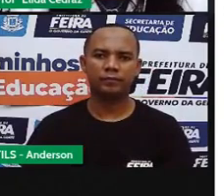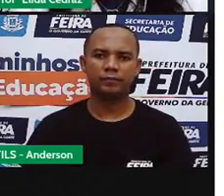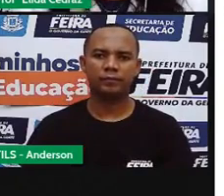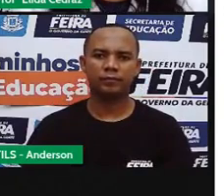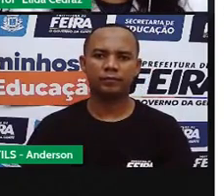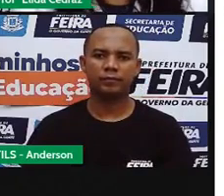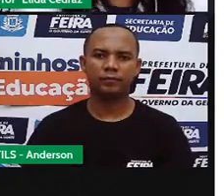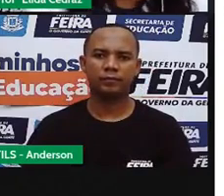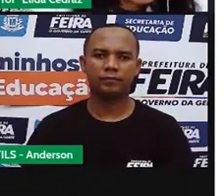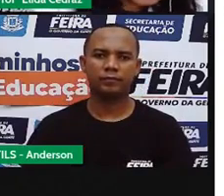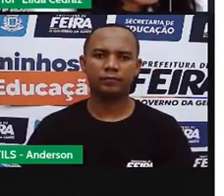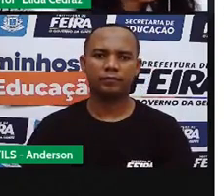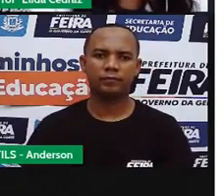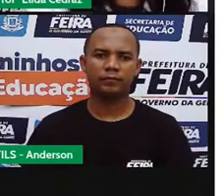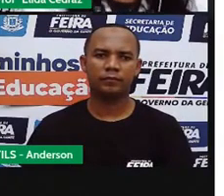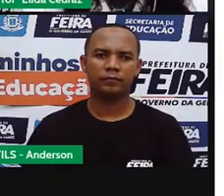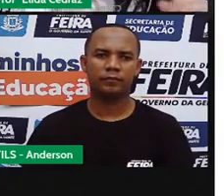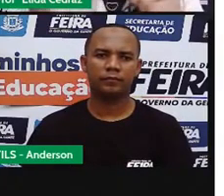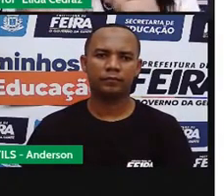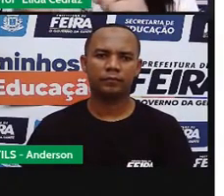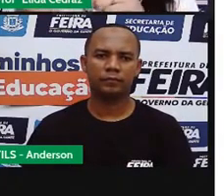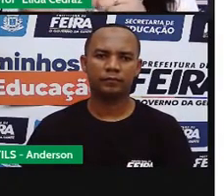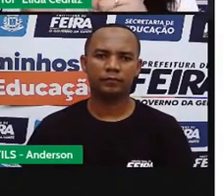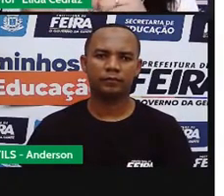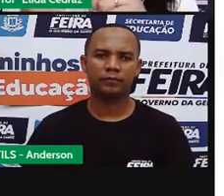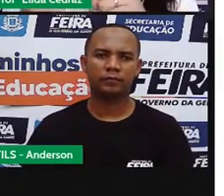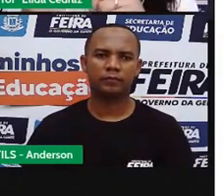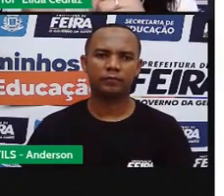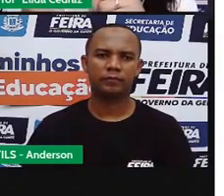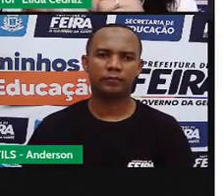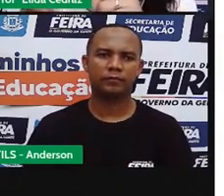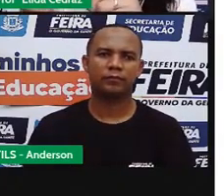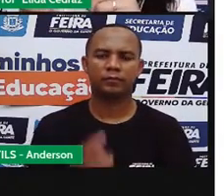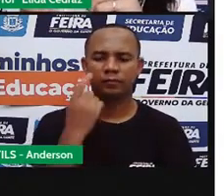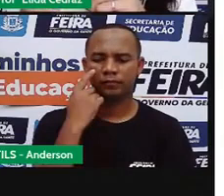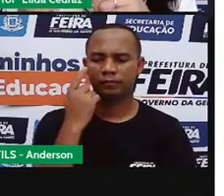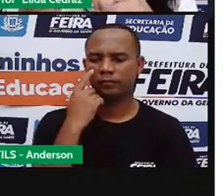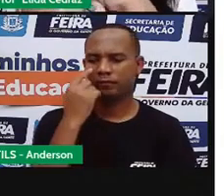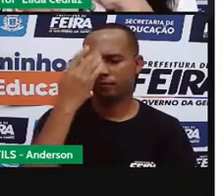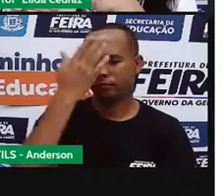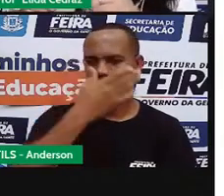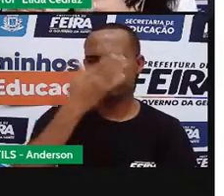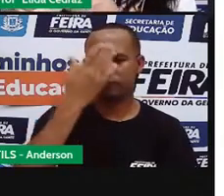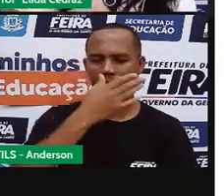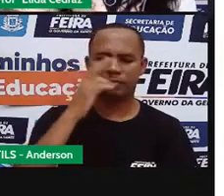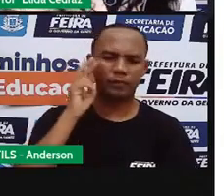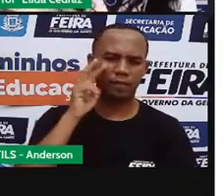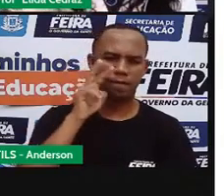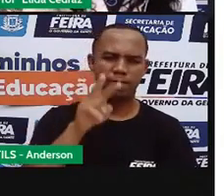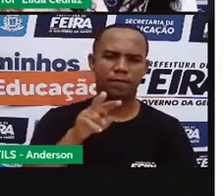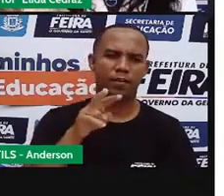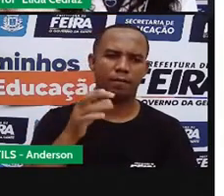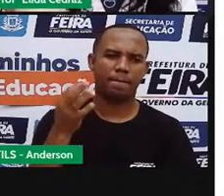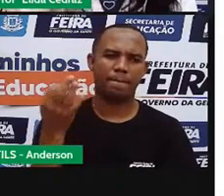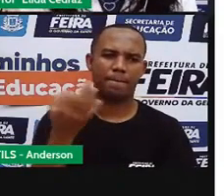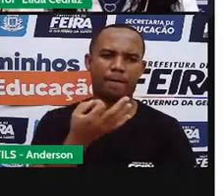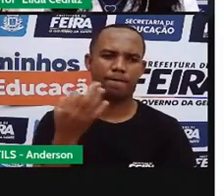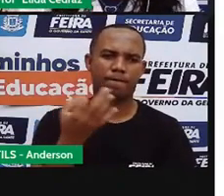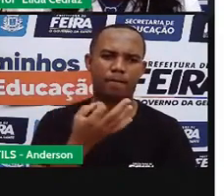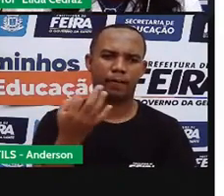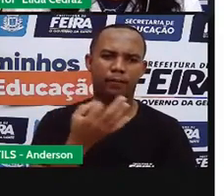Ó, vou mostrar de novo. Transparente, você vê perfeitamente.